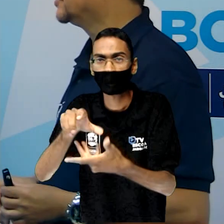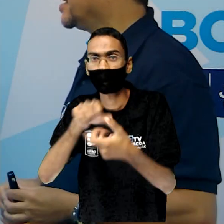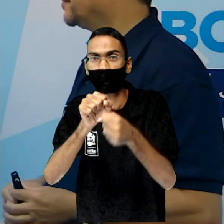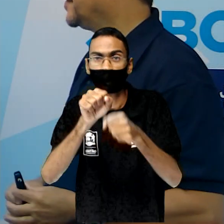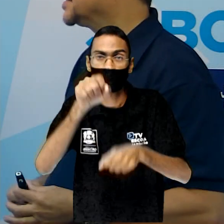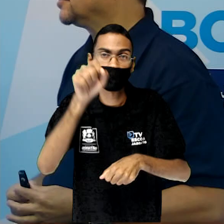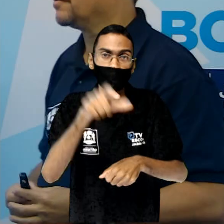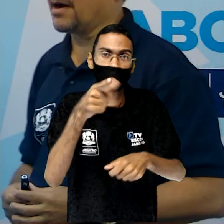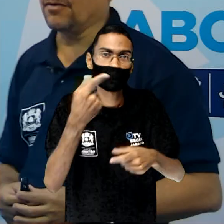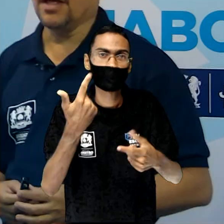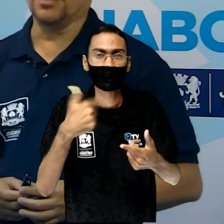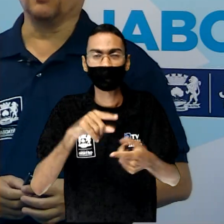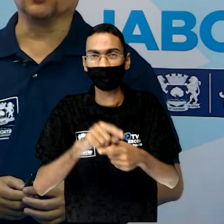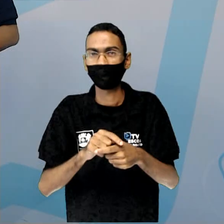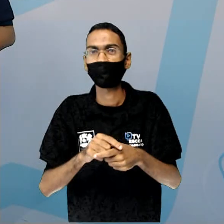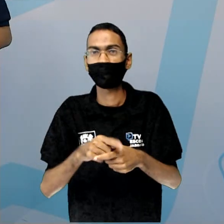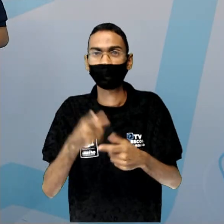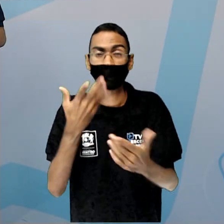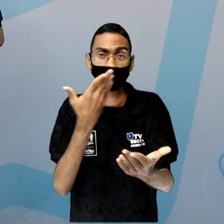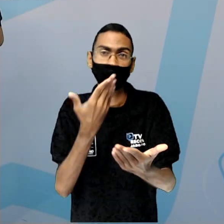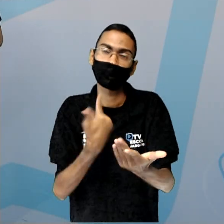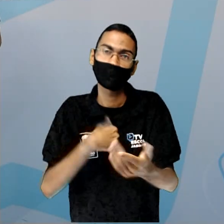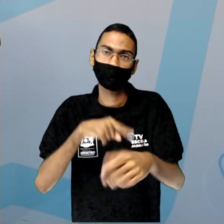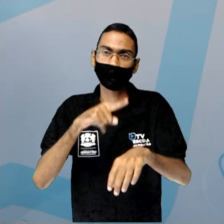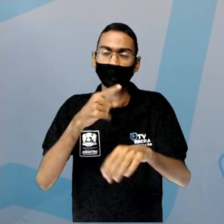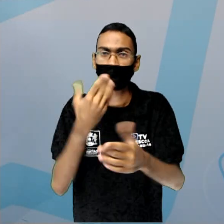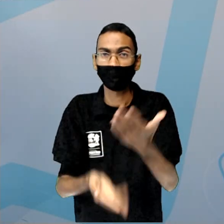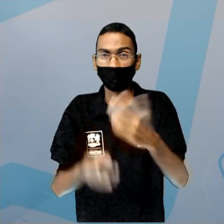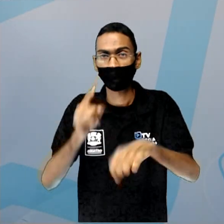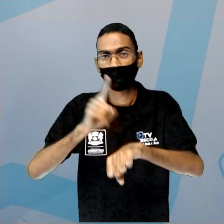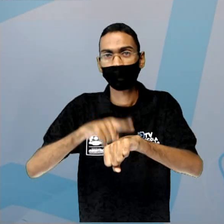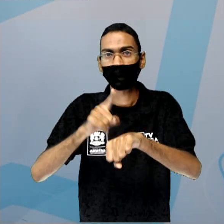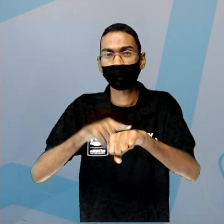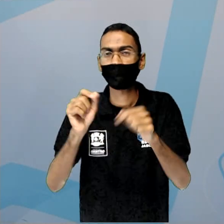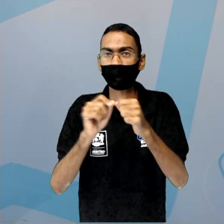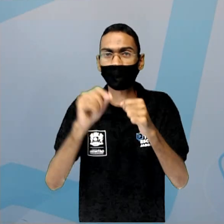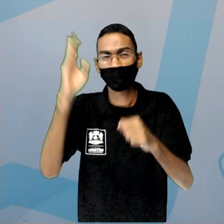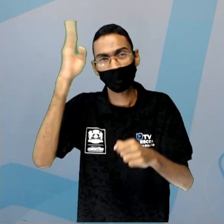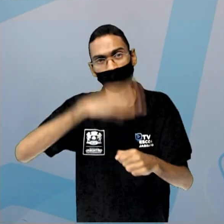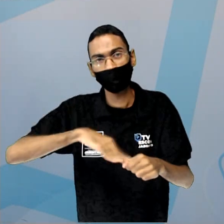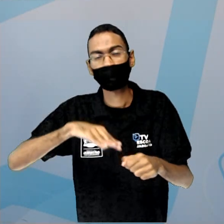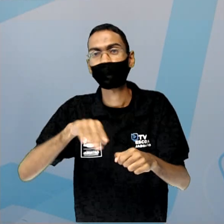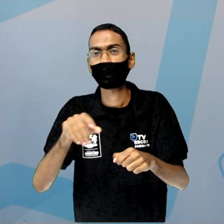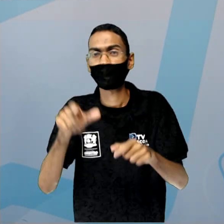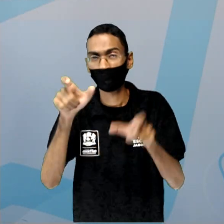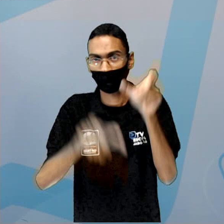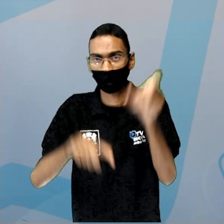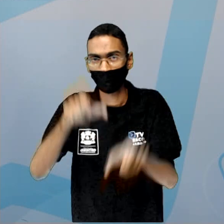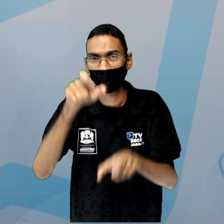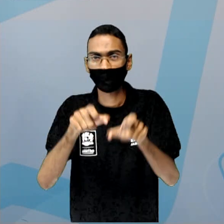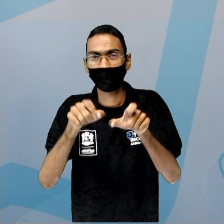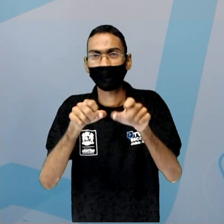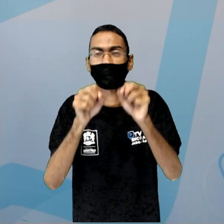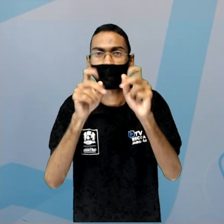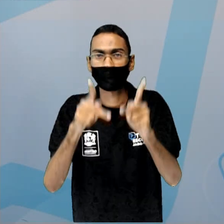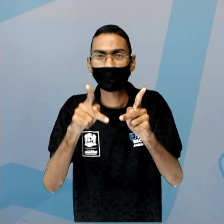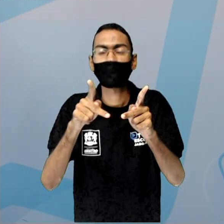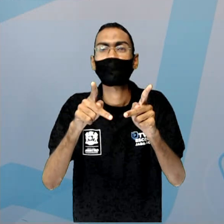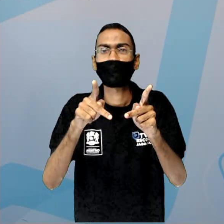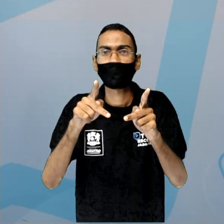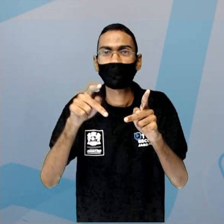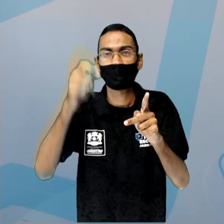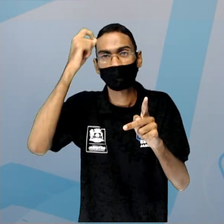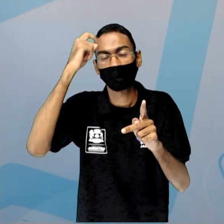eu perco tempo fazendo mal aos outros, né? Muitas vezes a ideia que as pessoas têm é uma ideia errada, tá? Então,